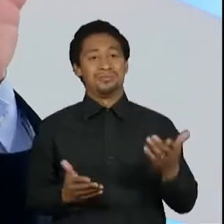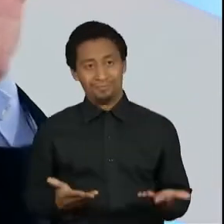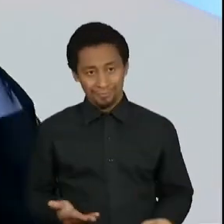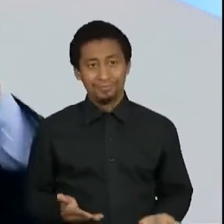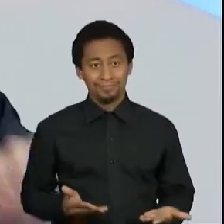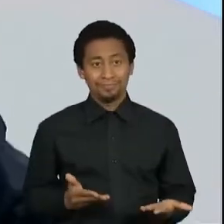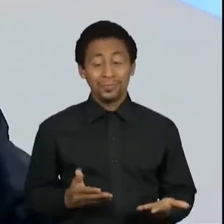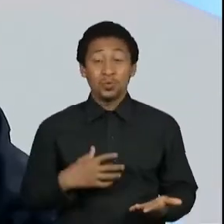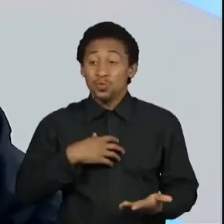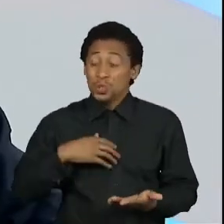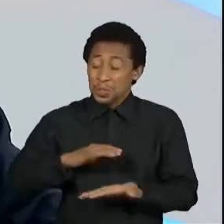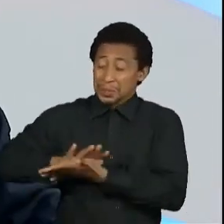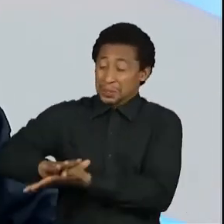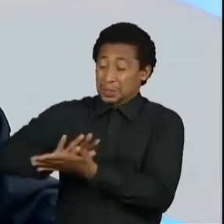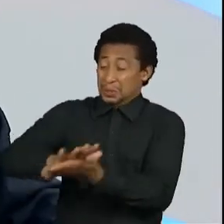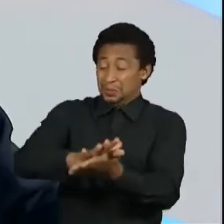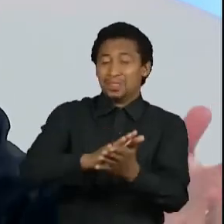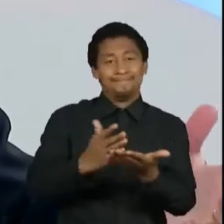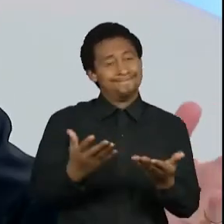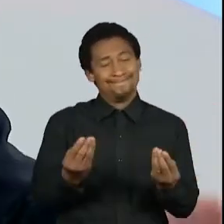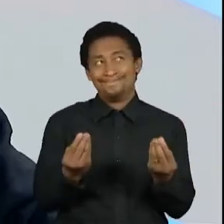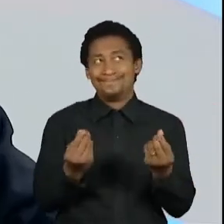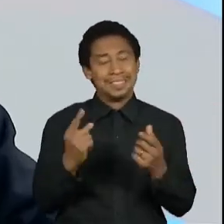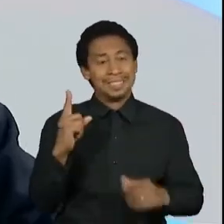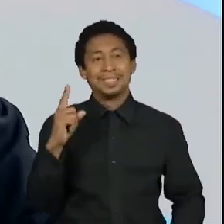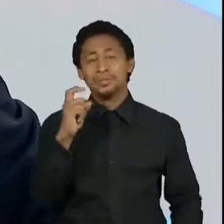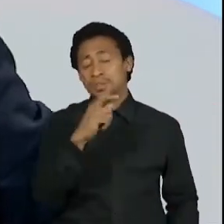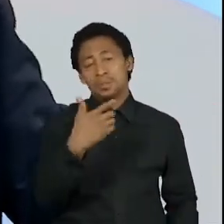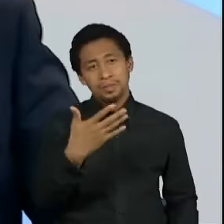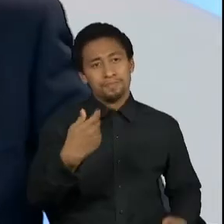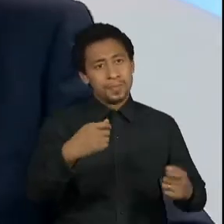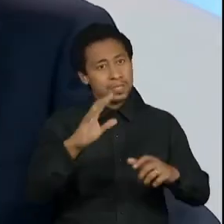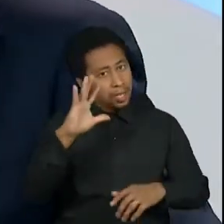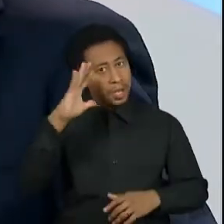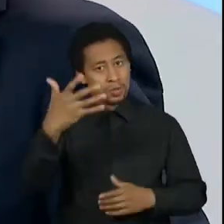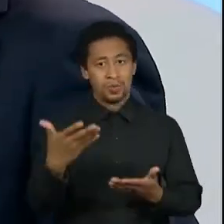isto é que eu acho que é verdadeiramente único e é verdadeiramente louvável. A gente para aqui.